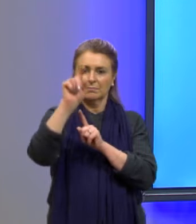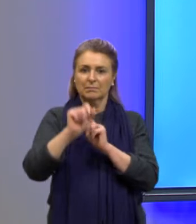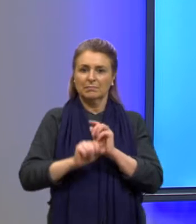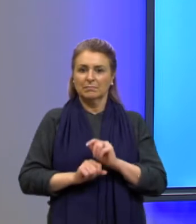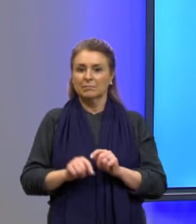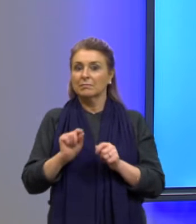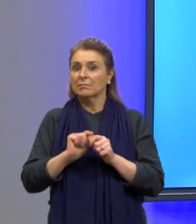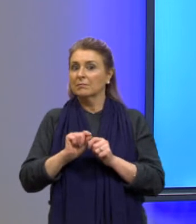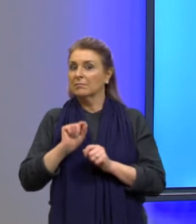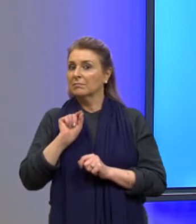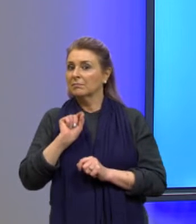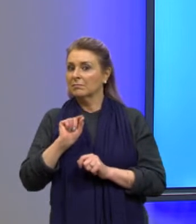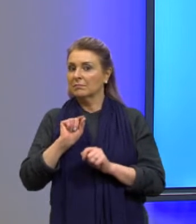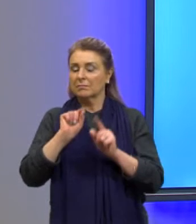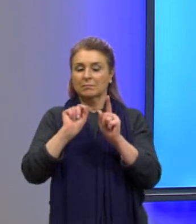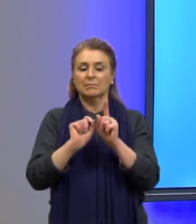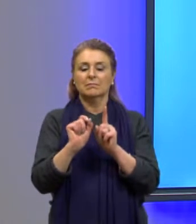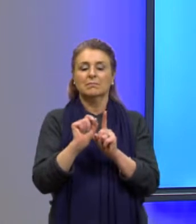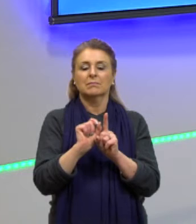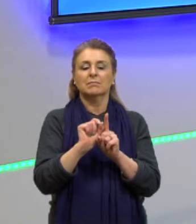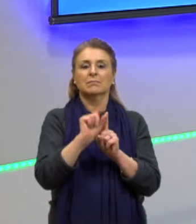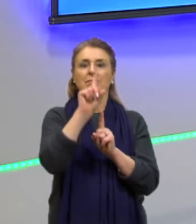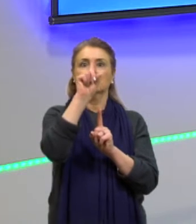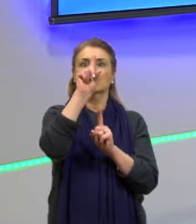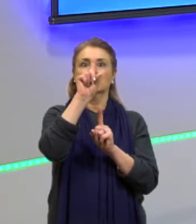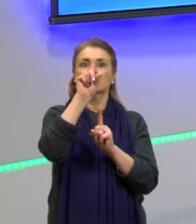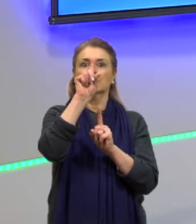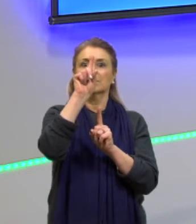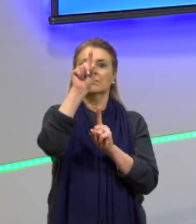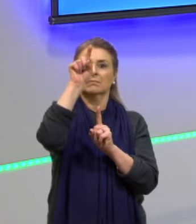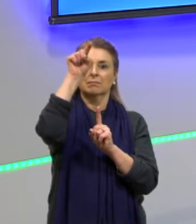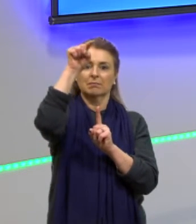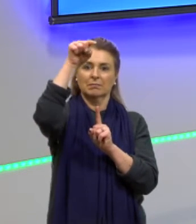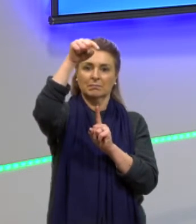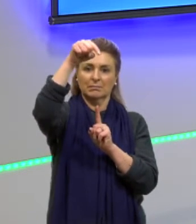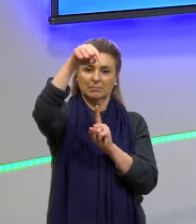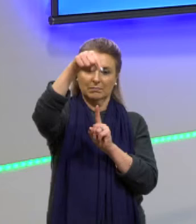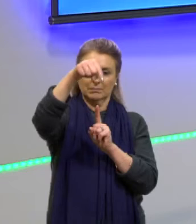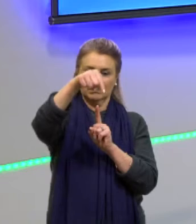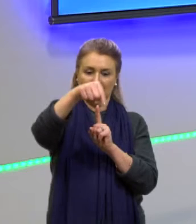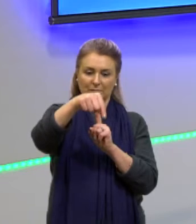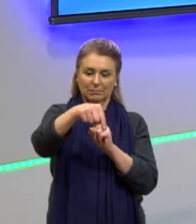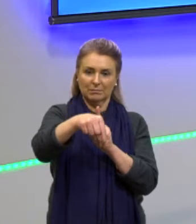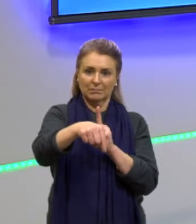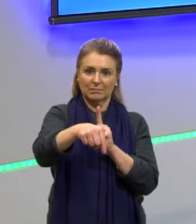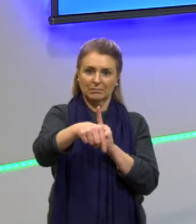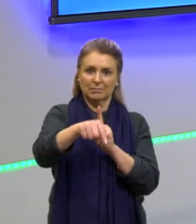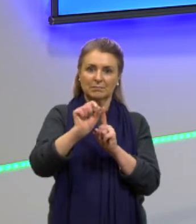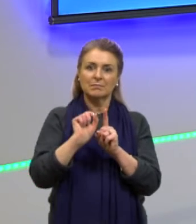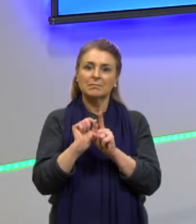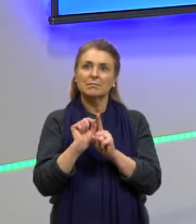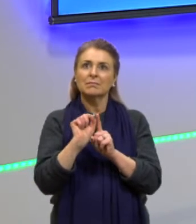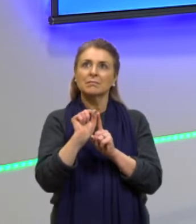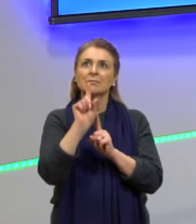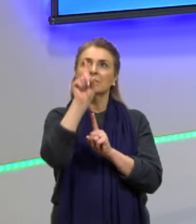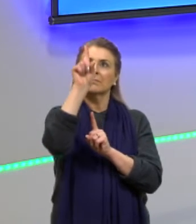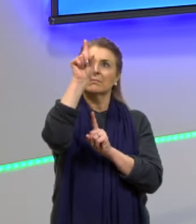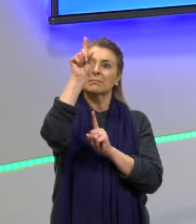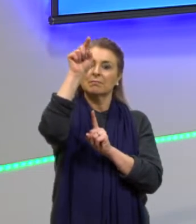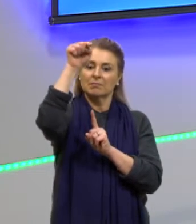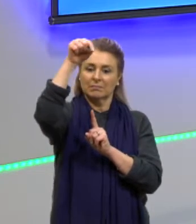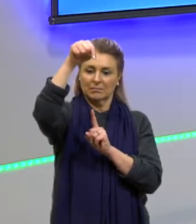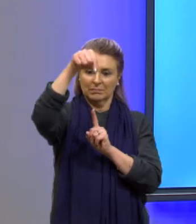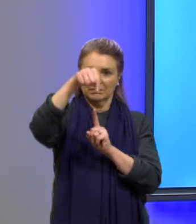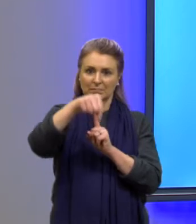fazer uma curva para ele voltar ao solo, que é o movimento que ele vai ter que retornar. Então,